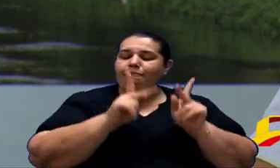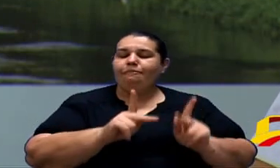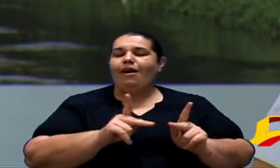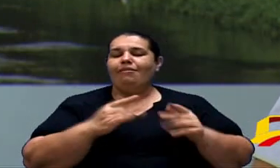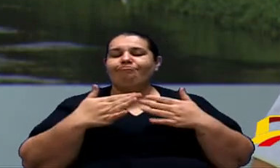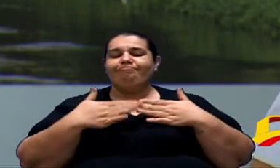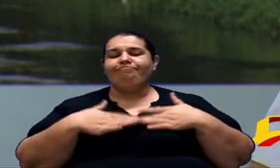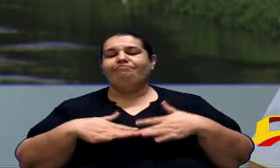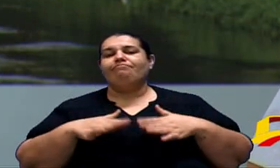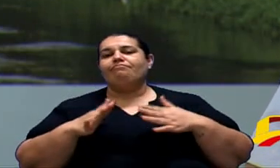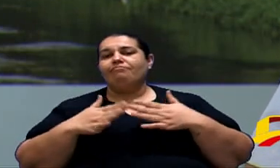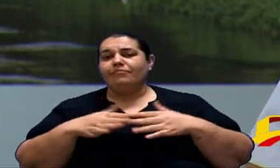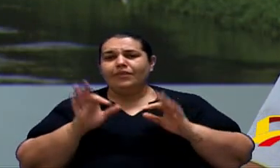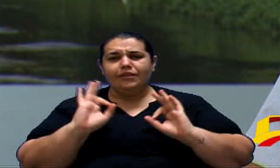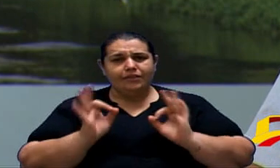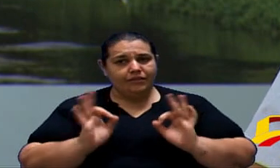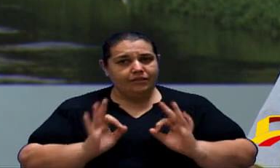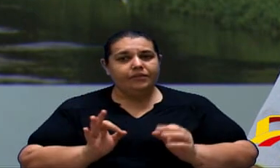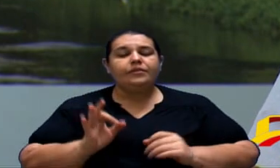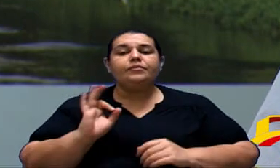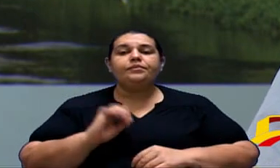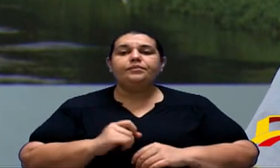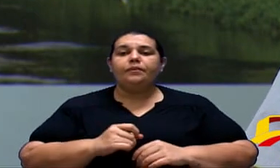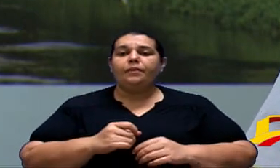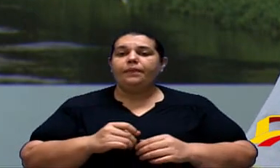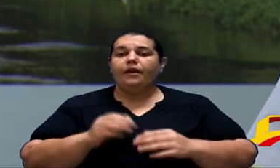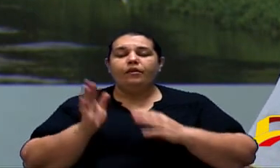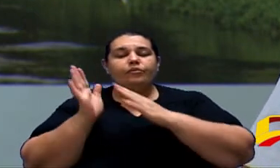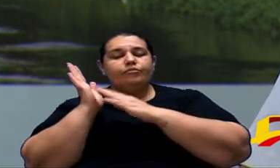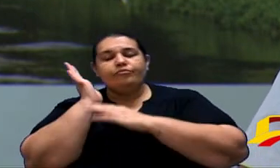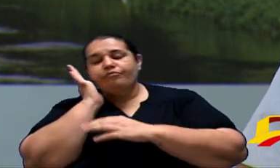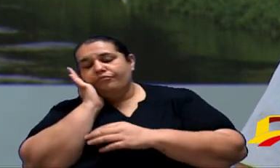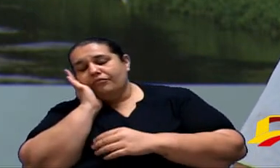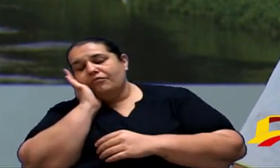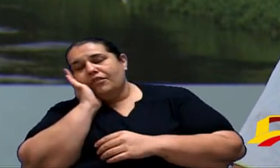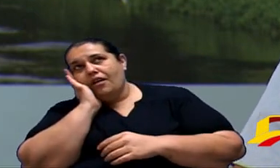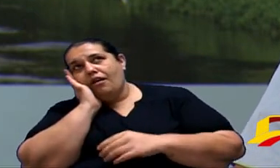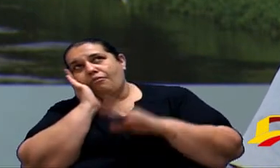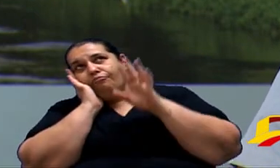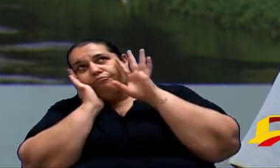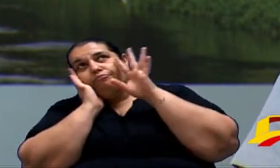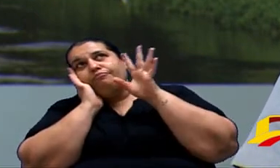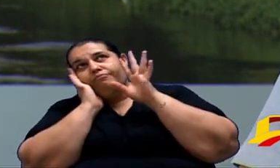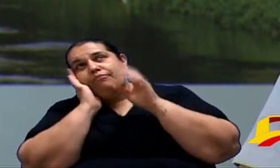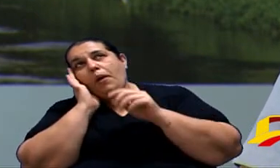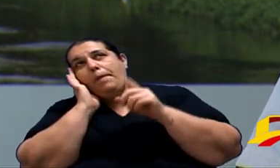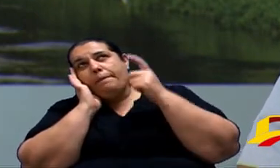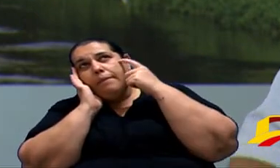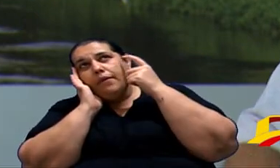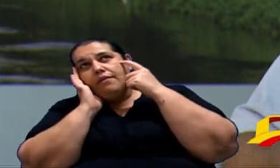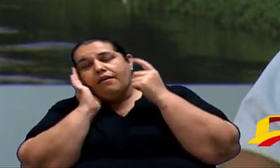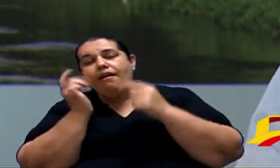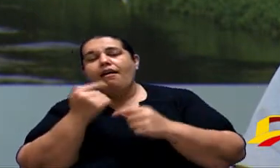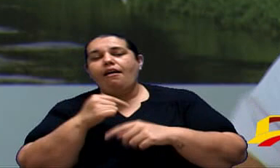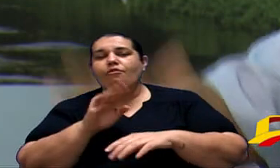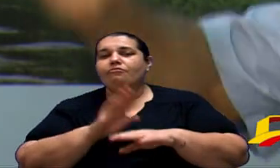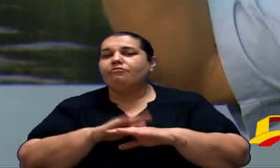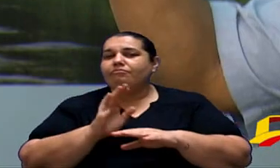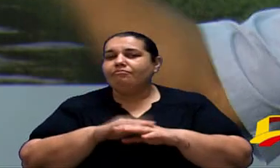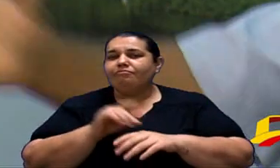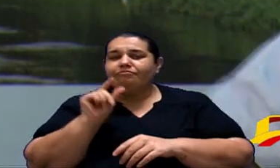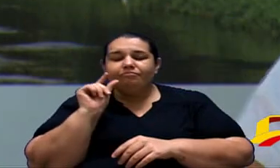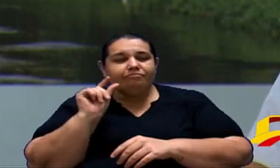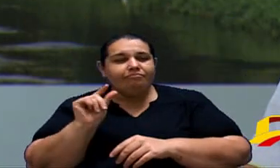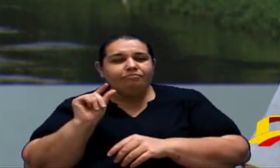Hoje, com certeza, eu vou deitar minha cabeça no travesseiro e vou ver que eu fiz um pedacinho